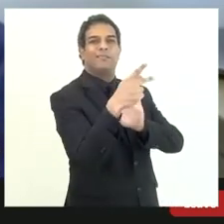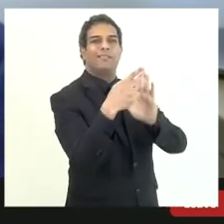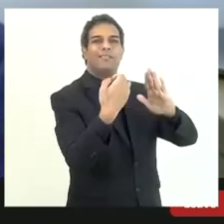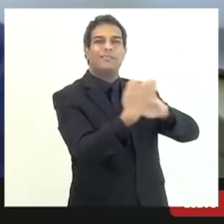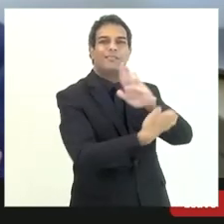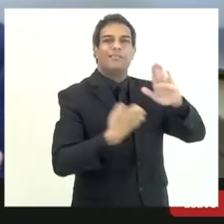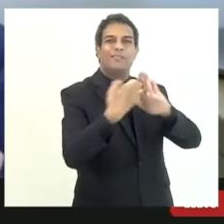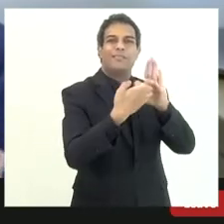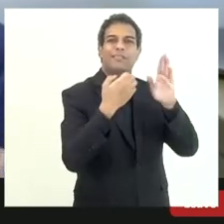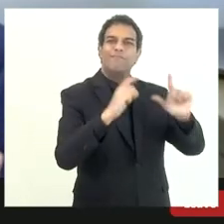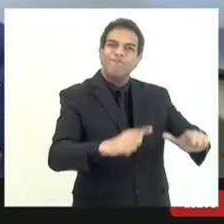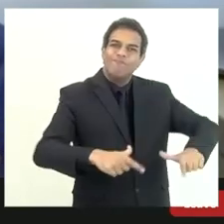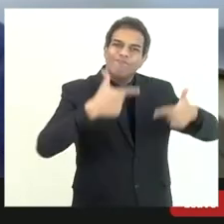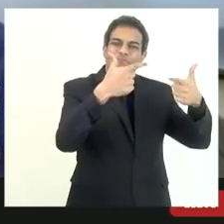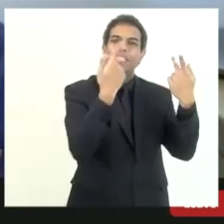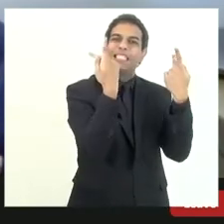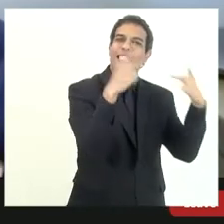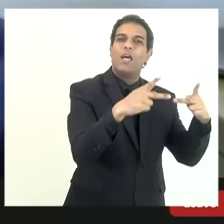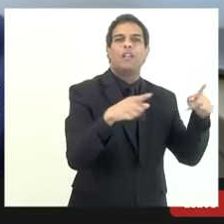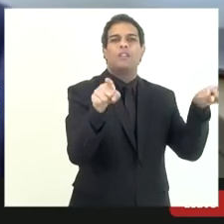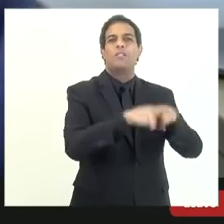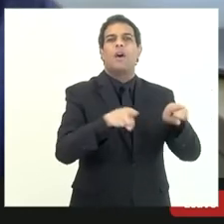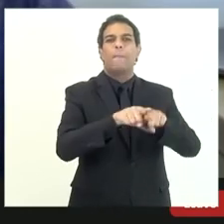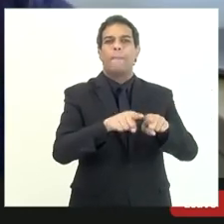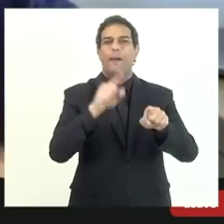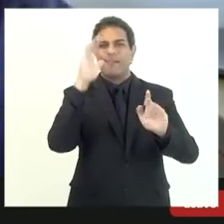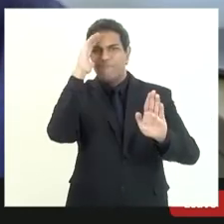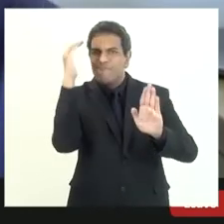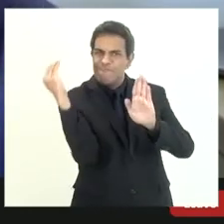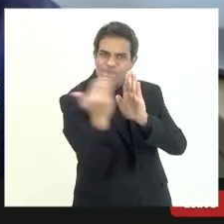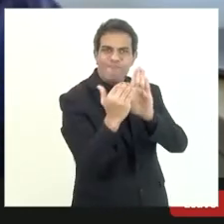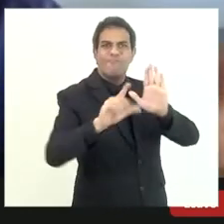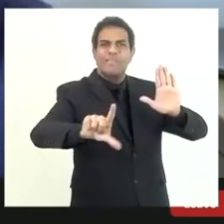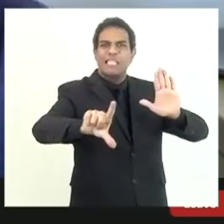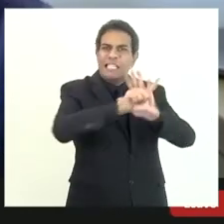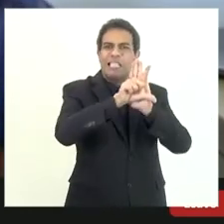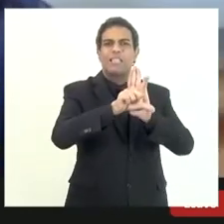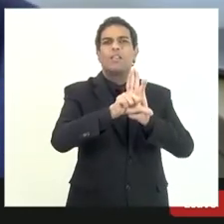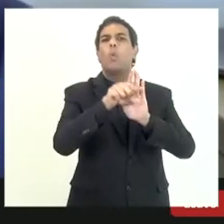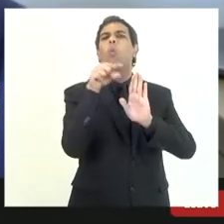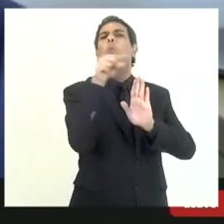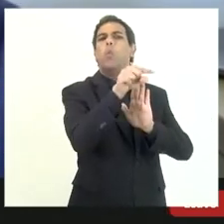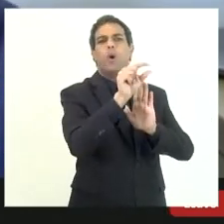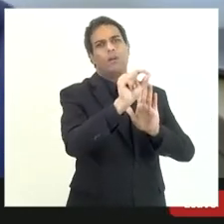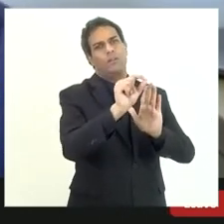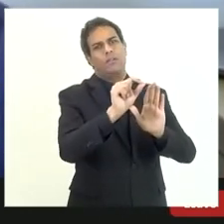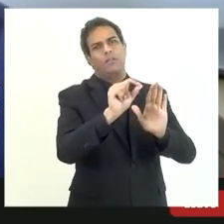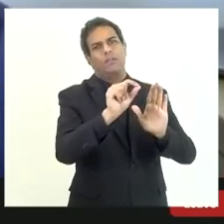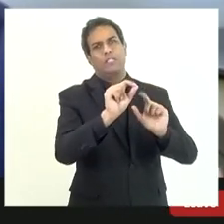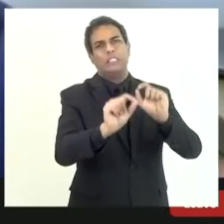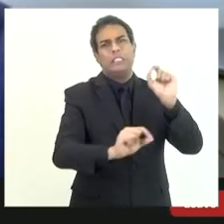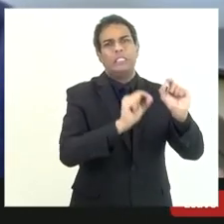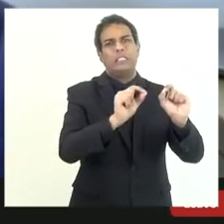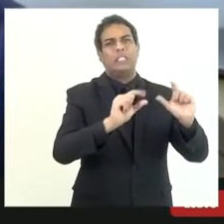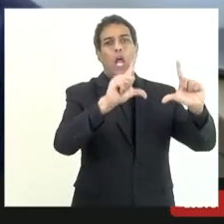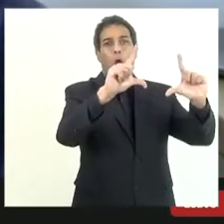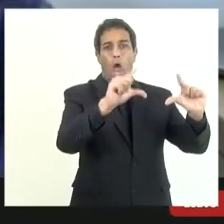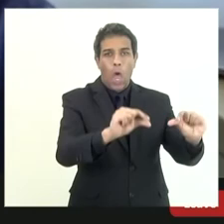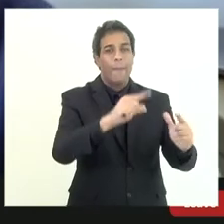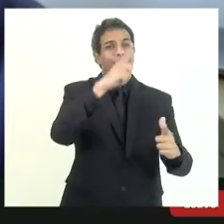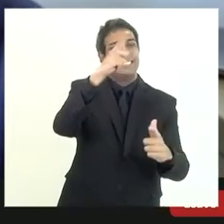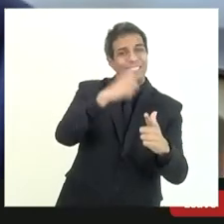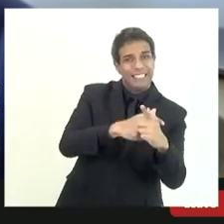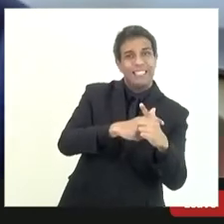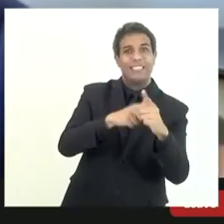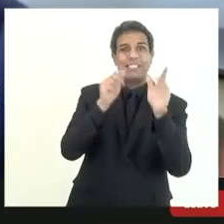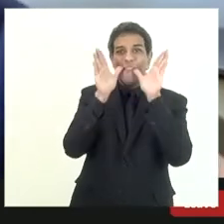mínimo de boa vontade de diminuir o tamanho dessa dívida tira uma demanda